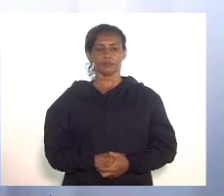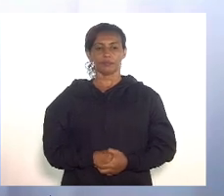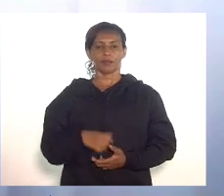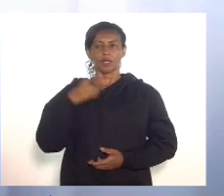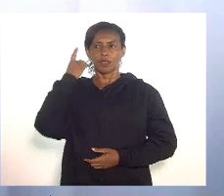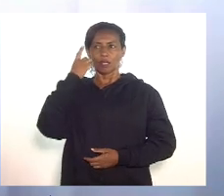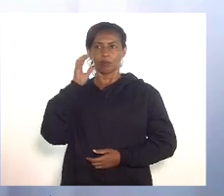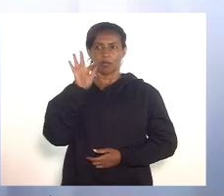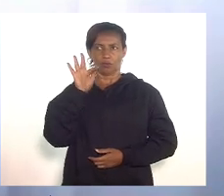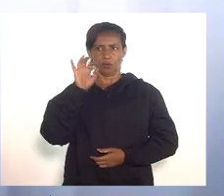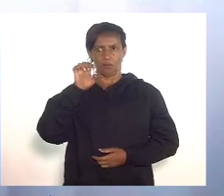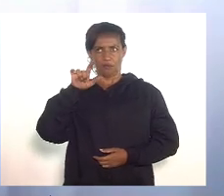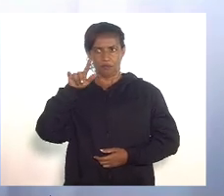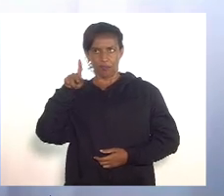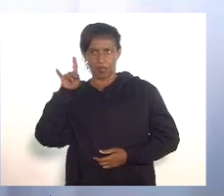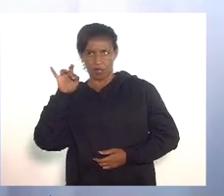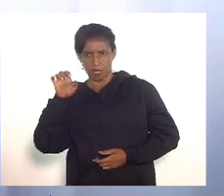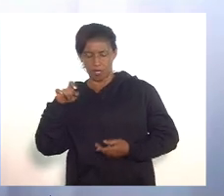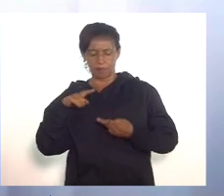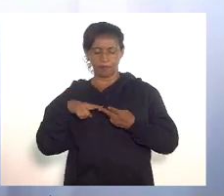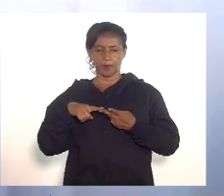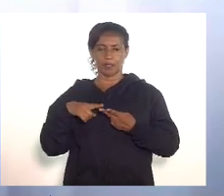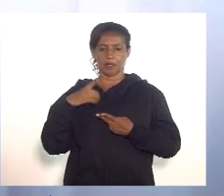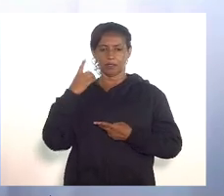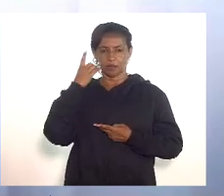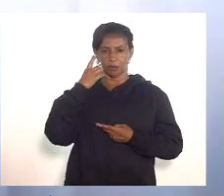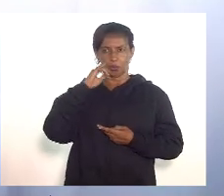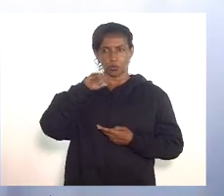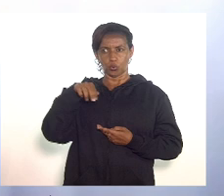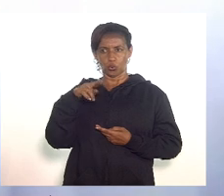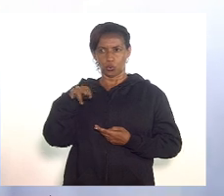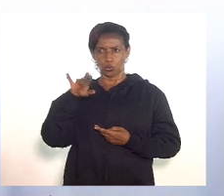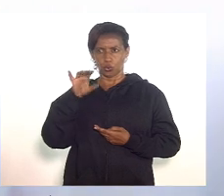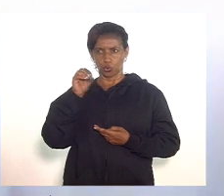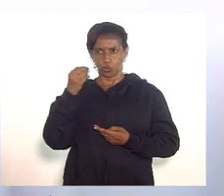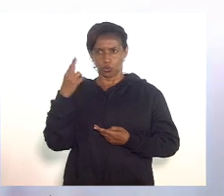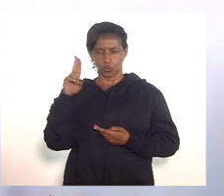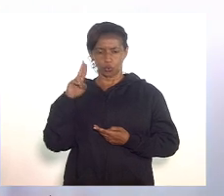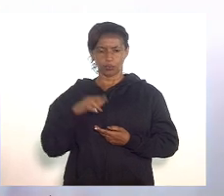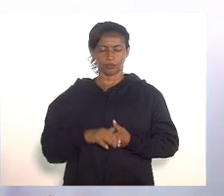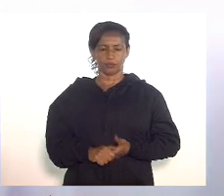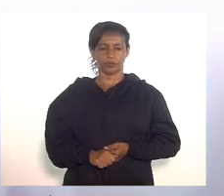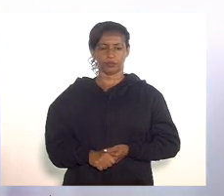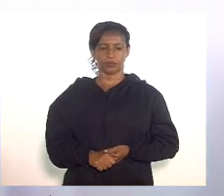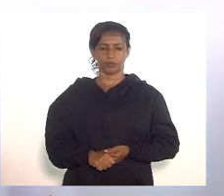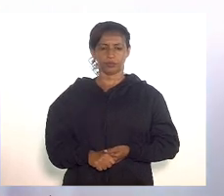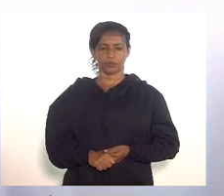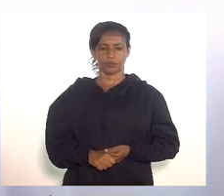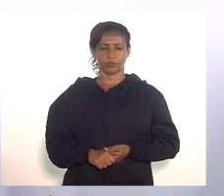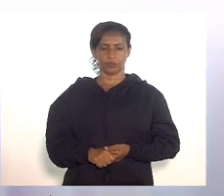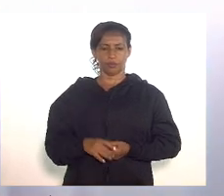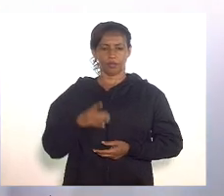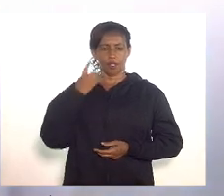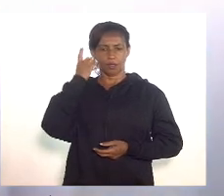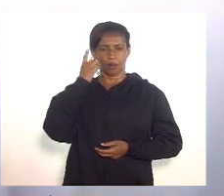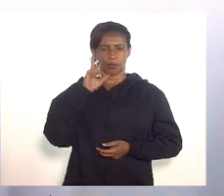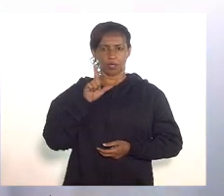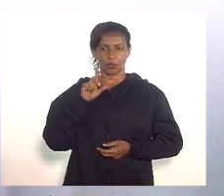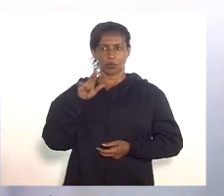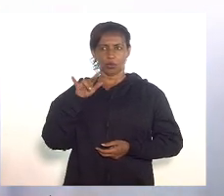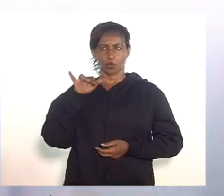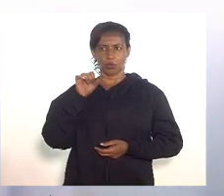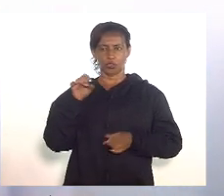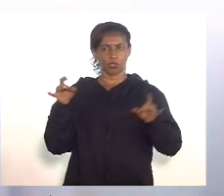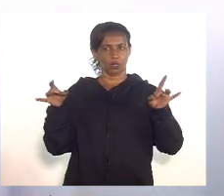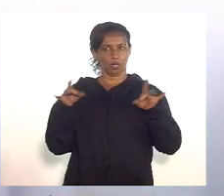Peixoto e em seguida deputado Eurico Júnior deputado Luiz Paulo está